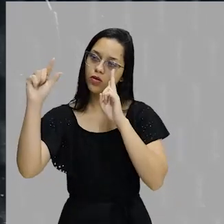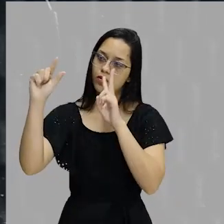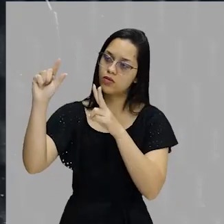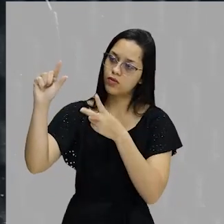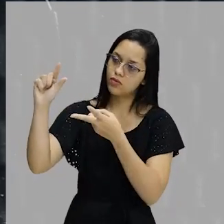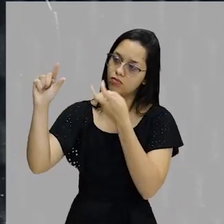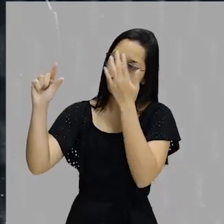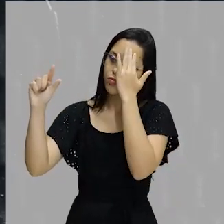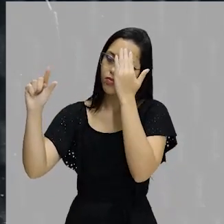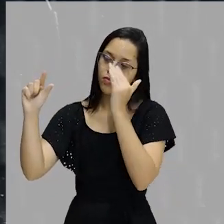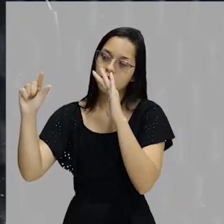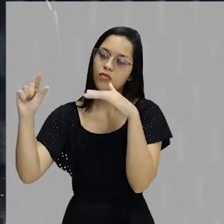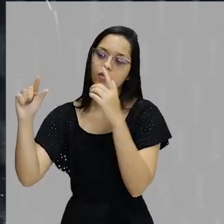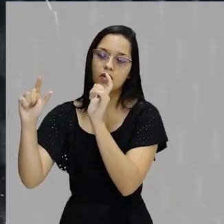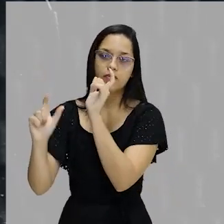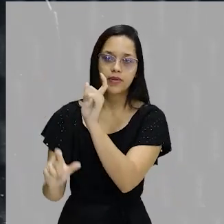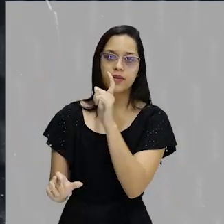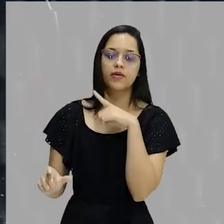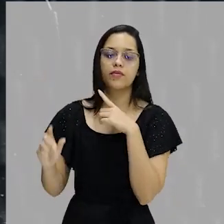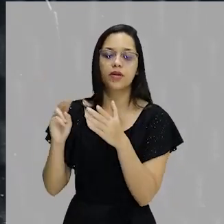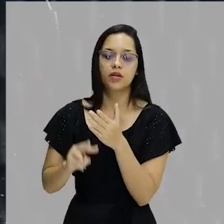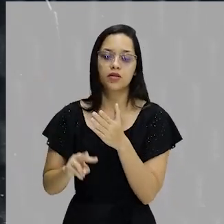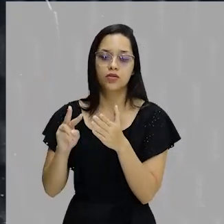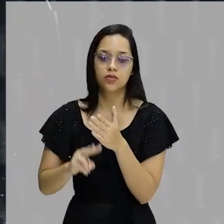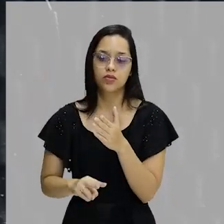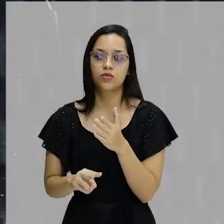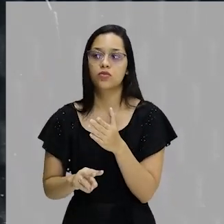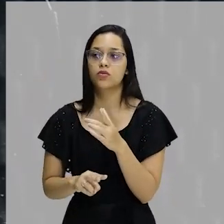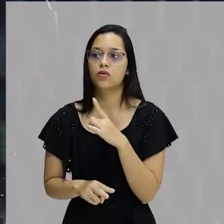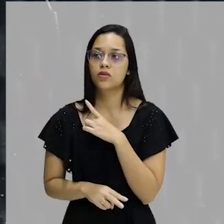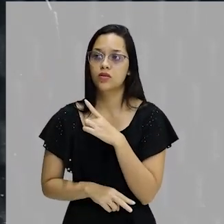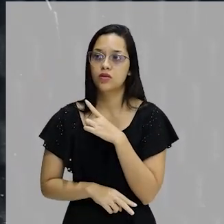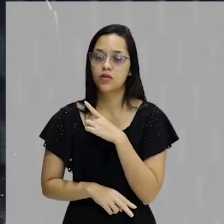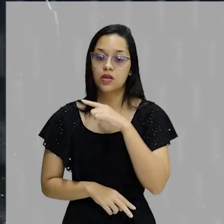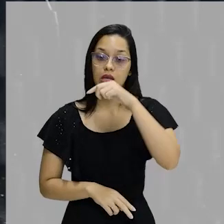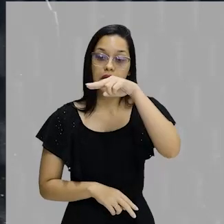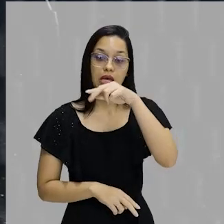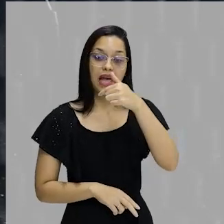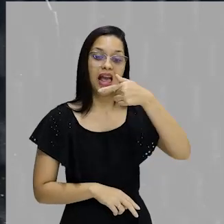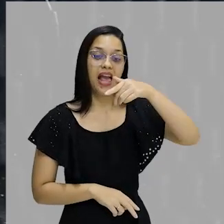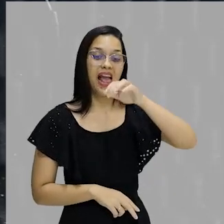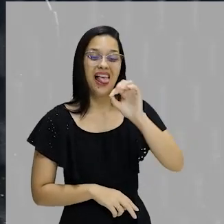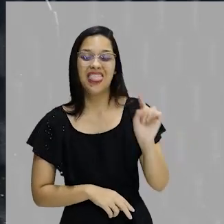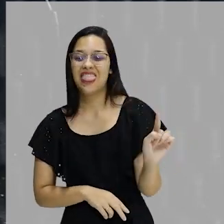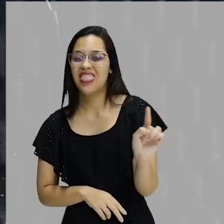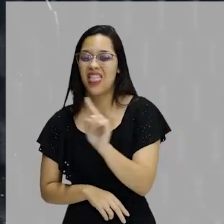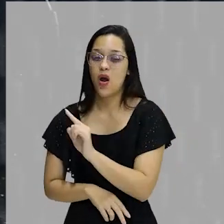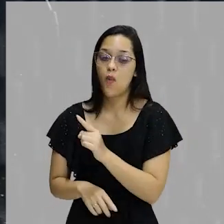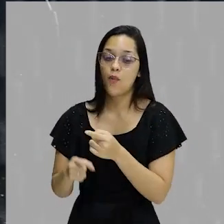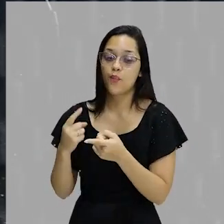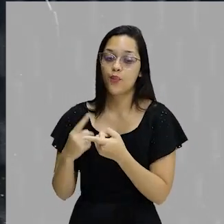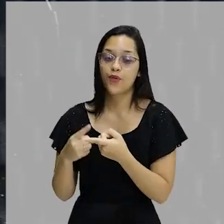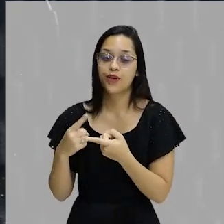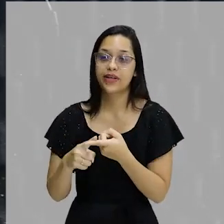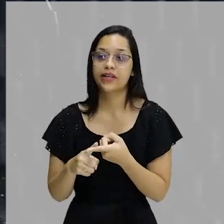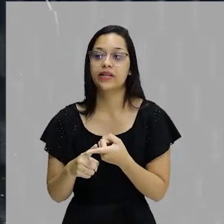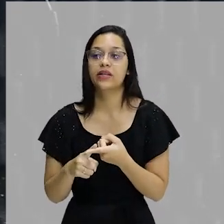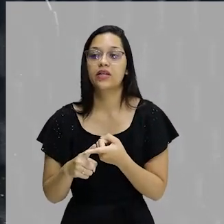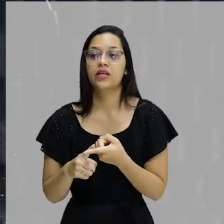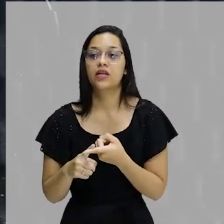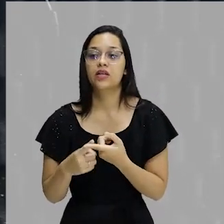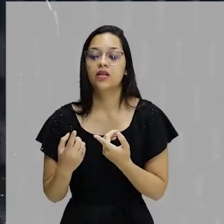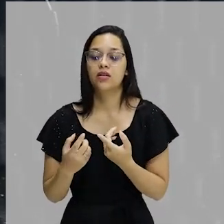significado daquela palavra. Isso aí é uma leitura não. Aqui tá nada, gente, mas é não linear. Por quê? Porque ela não tem uma